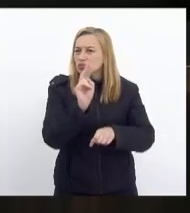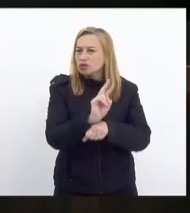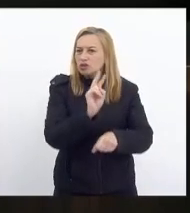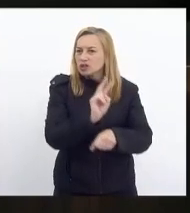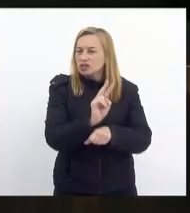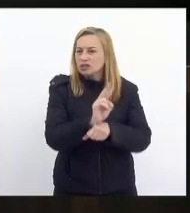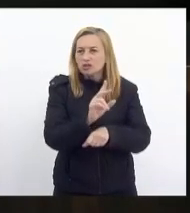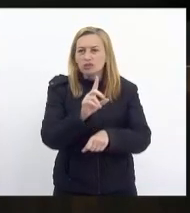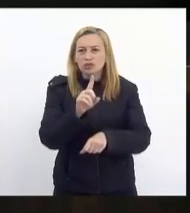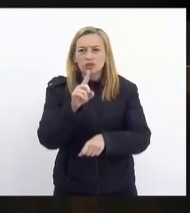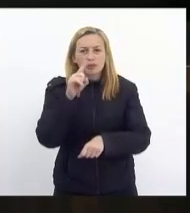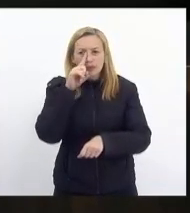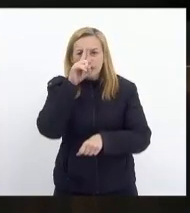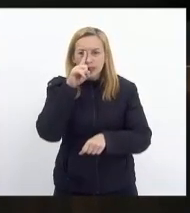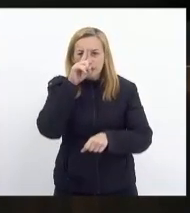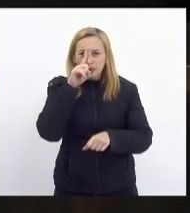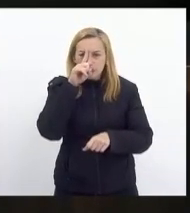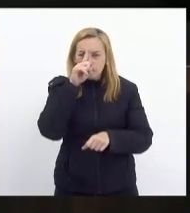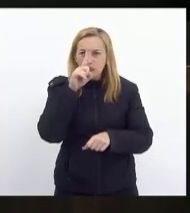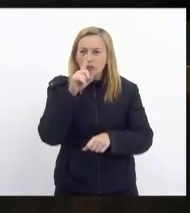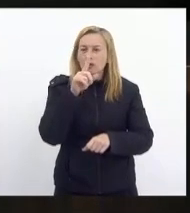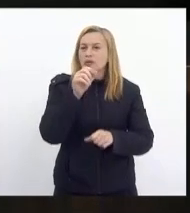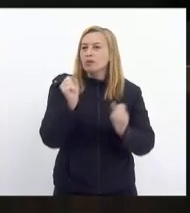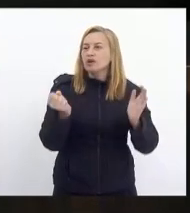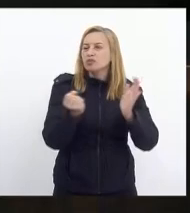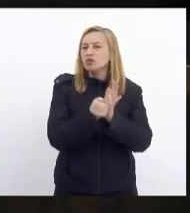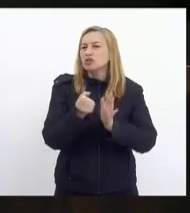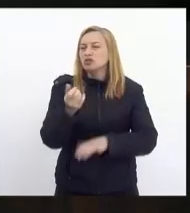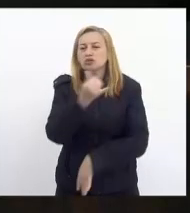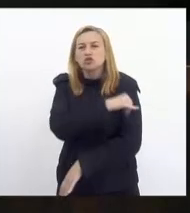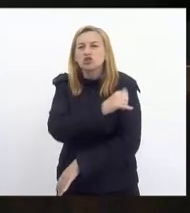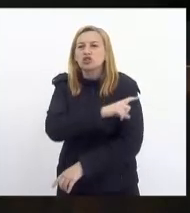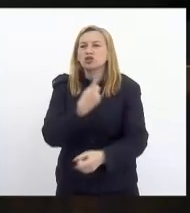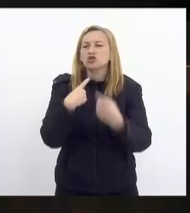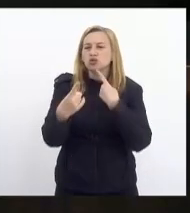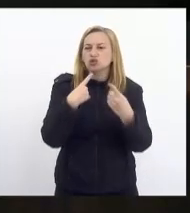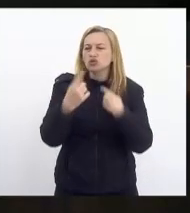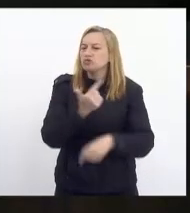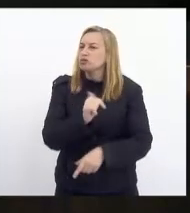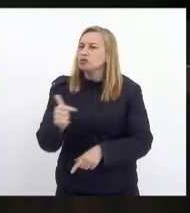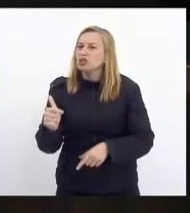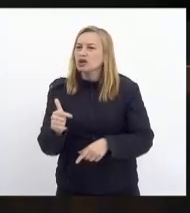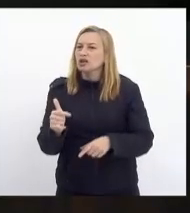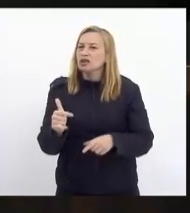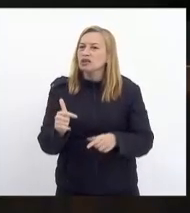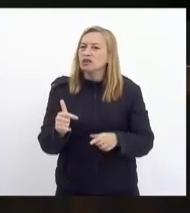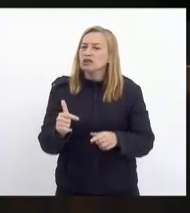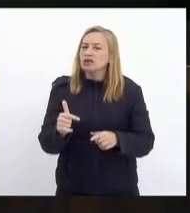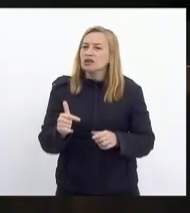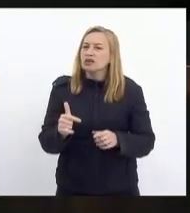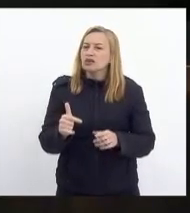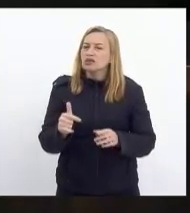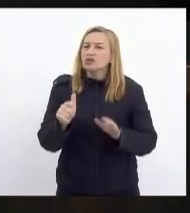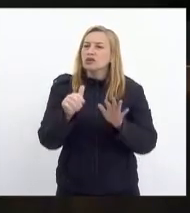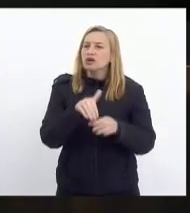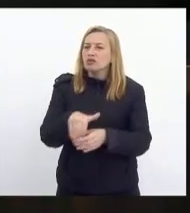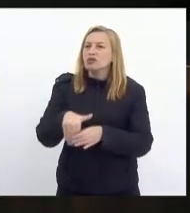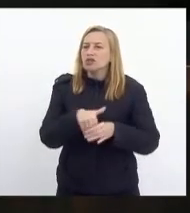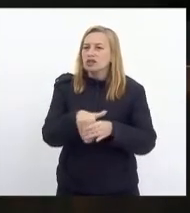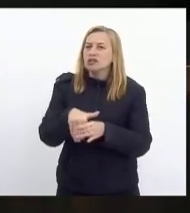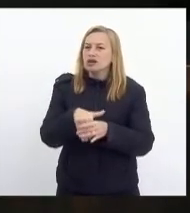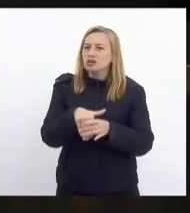patrimoniais no Estado do de Janeiro. Em discussão. discussão. Não havendo o que querem discutir, em votação,